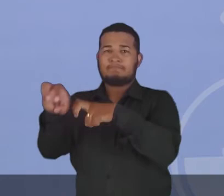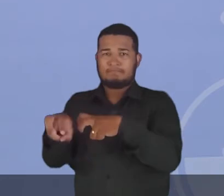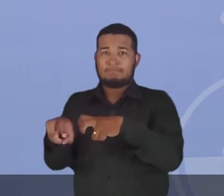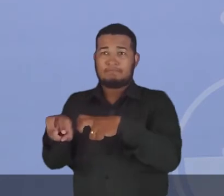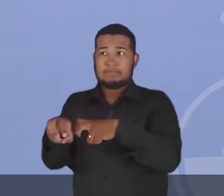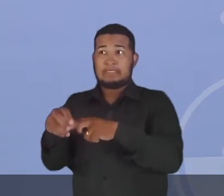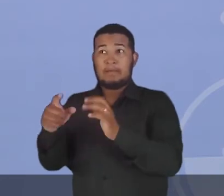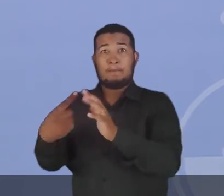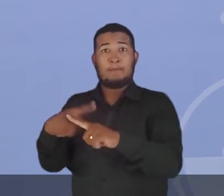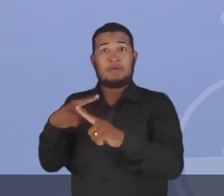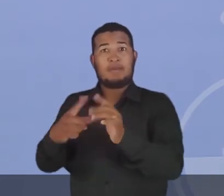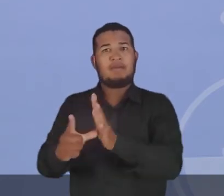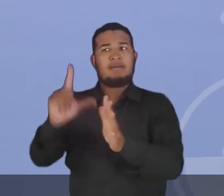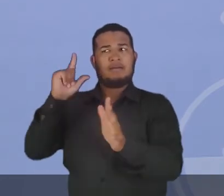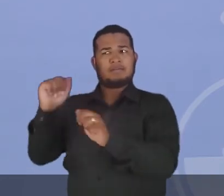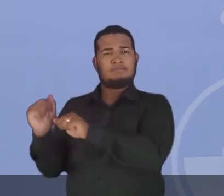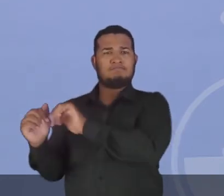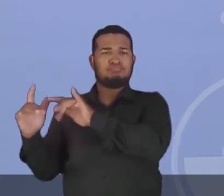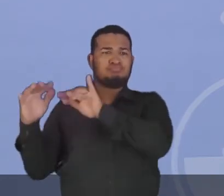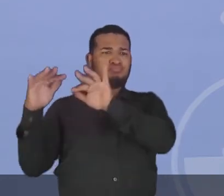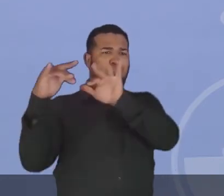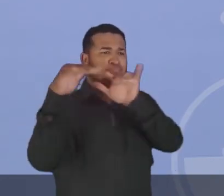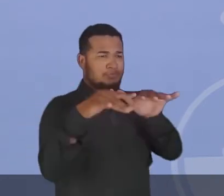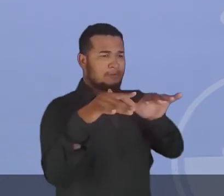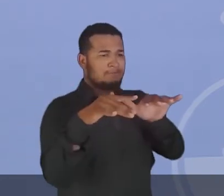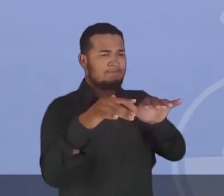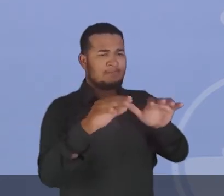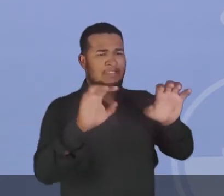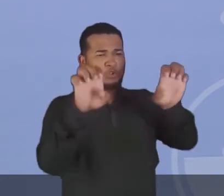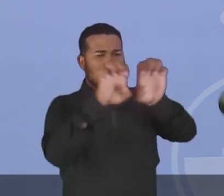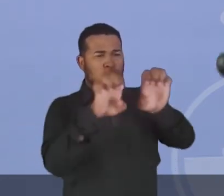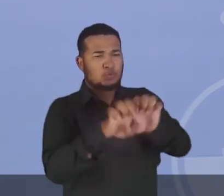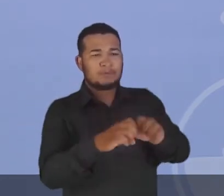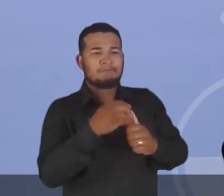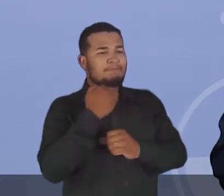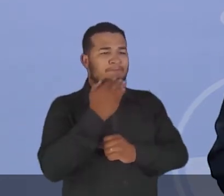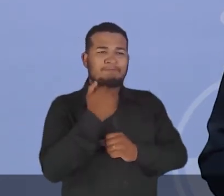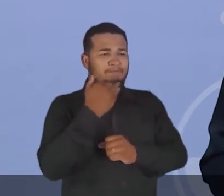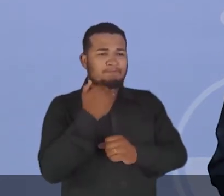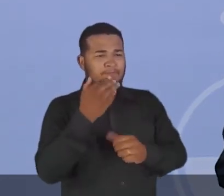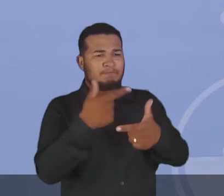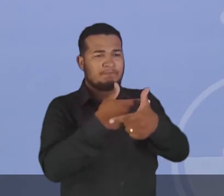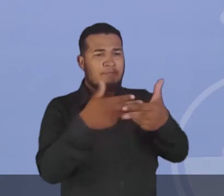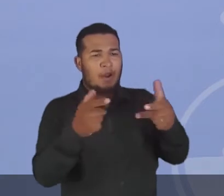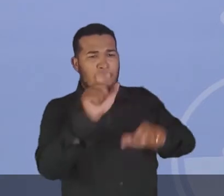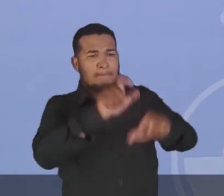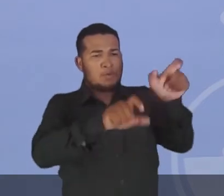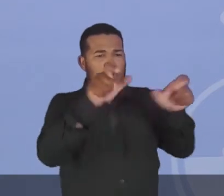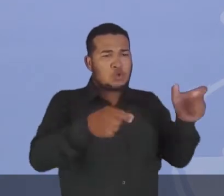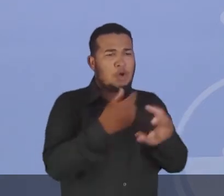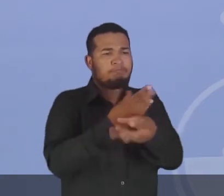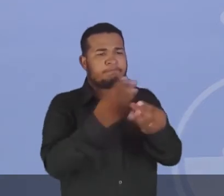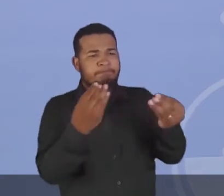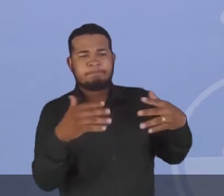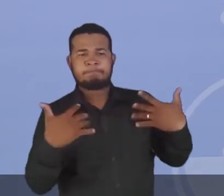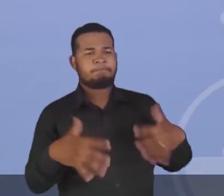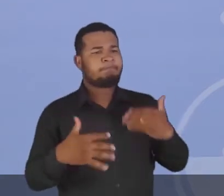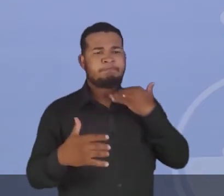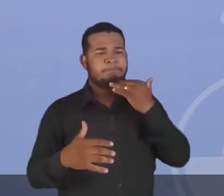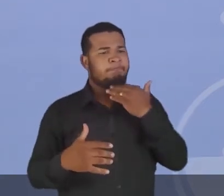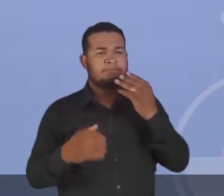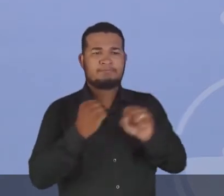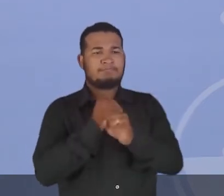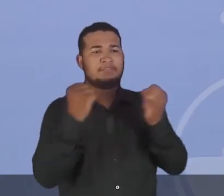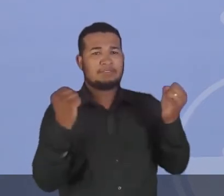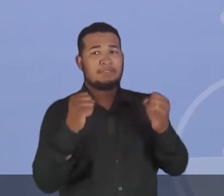para a cidade. A cidade sem uma estrutura que pudesse absorver essa mão de obra. Por quê? O campo,